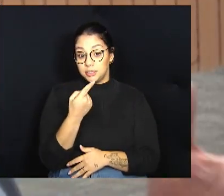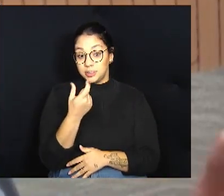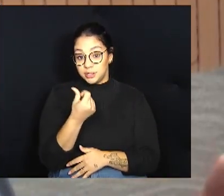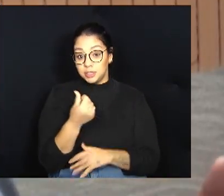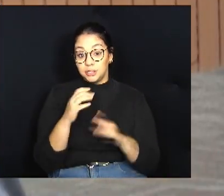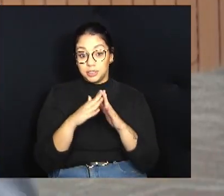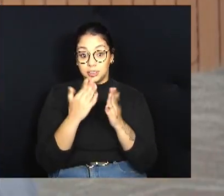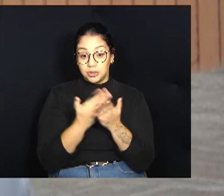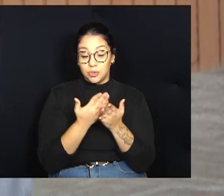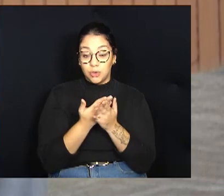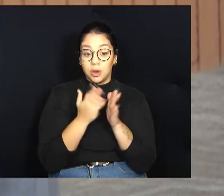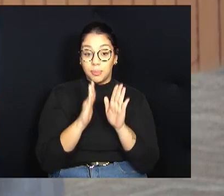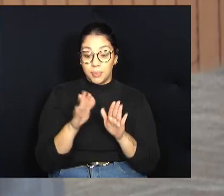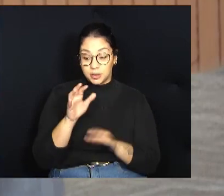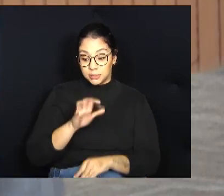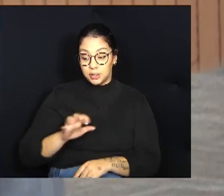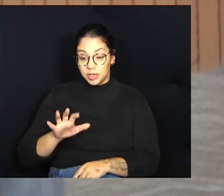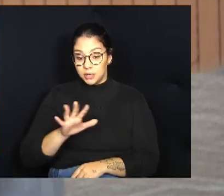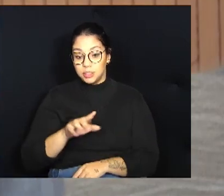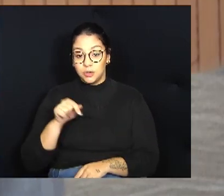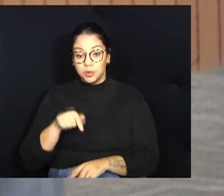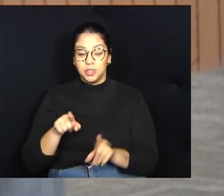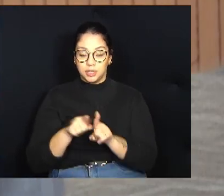queremos para a região daqui.